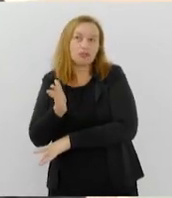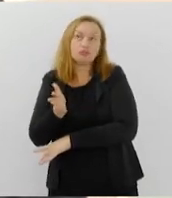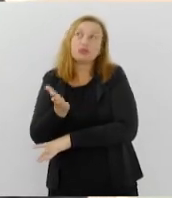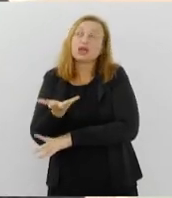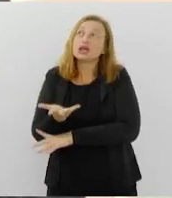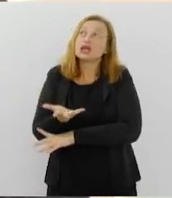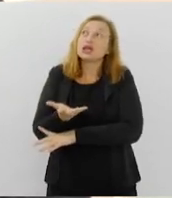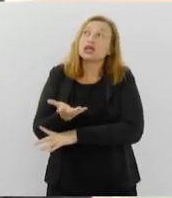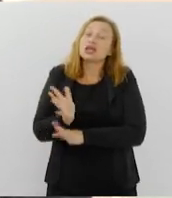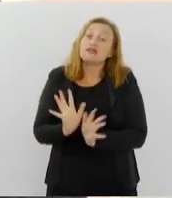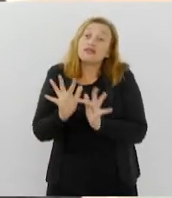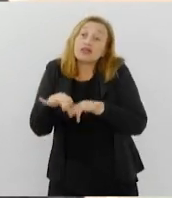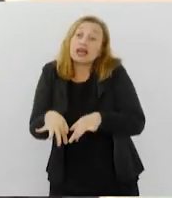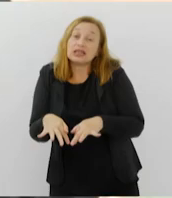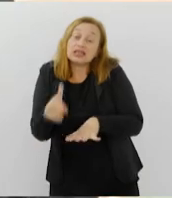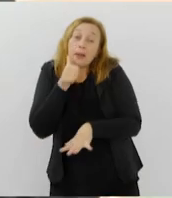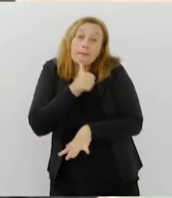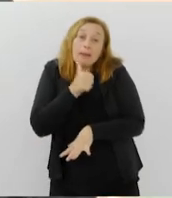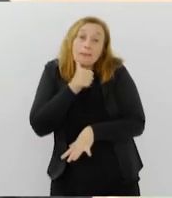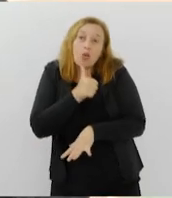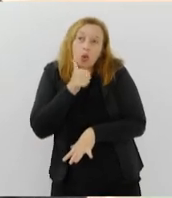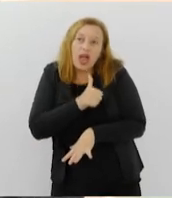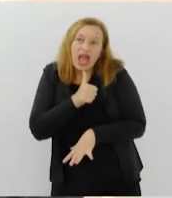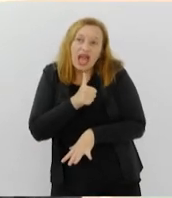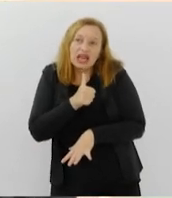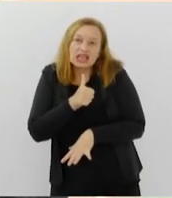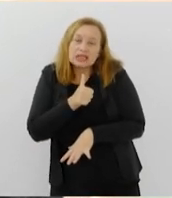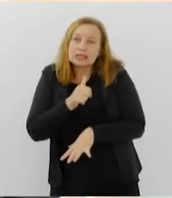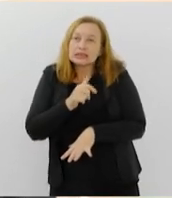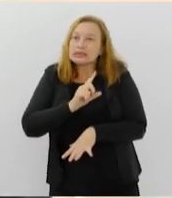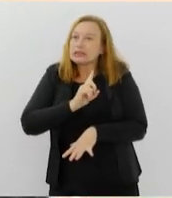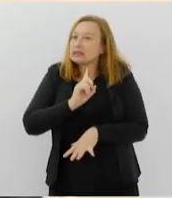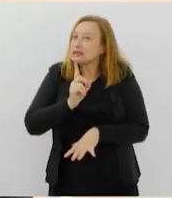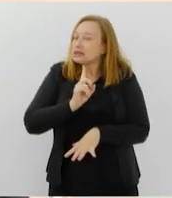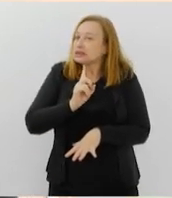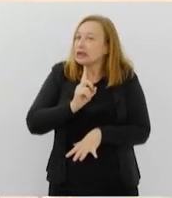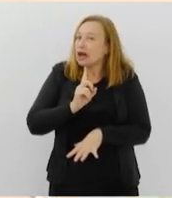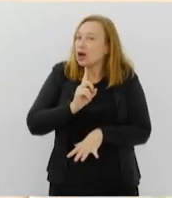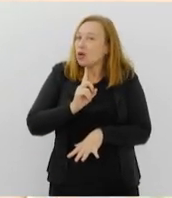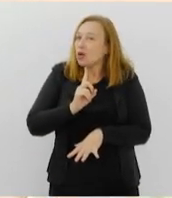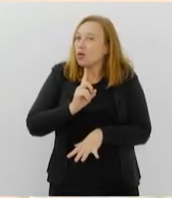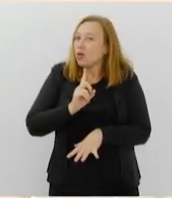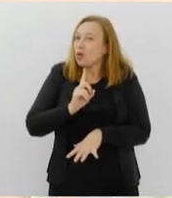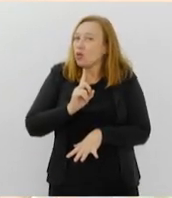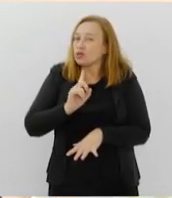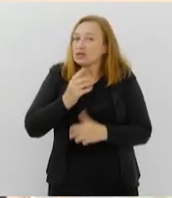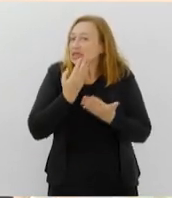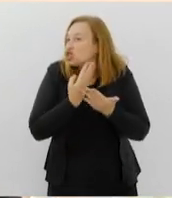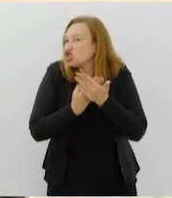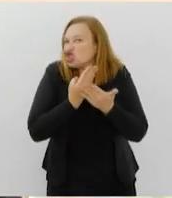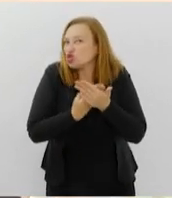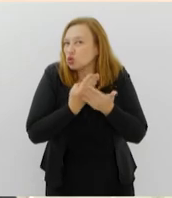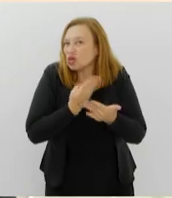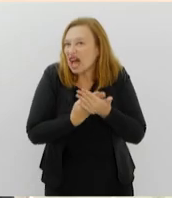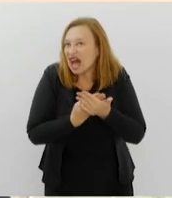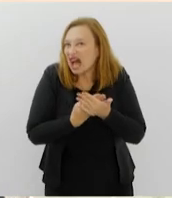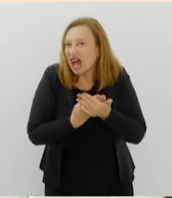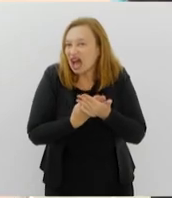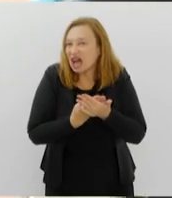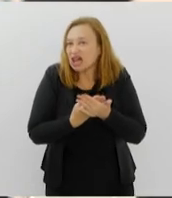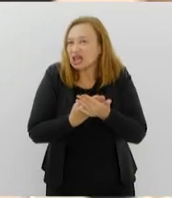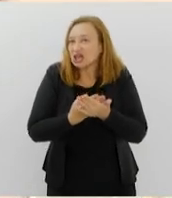E termina que, para a mulher, se ela não se prender à questão do estudo e não tiver uma